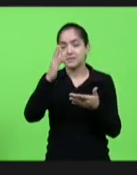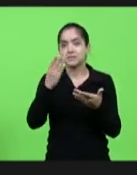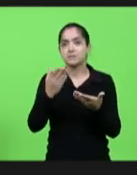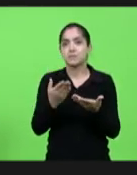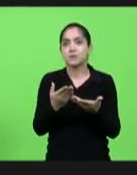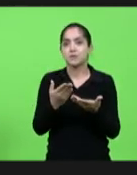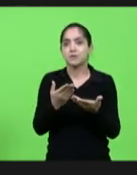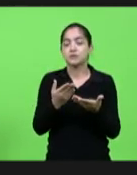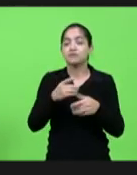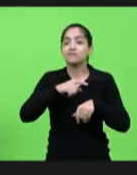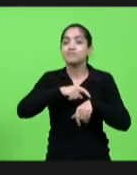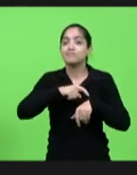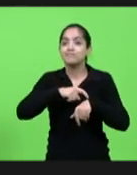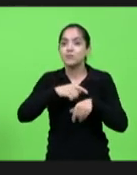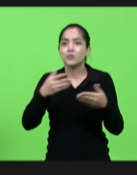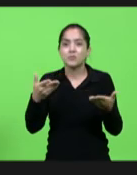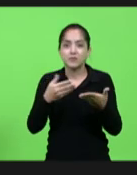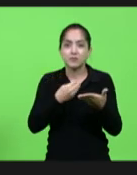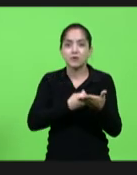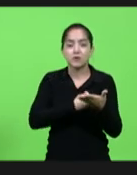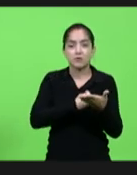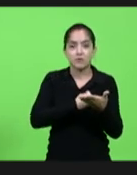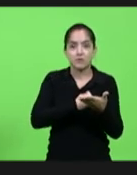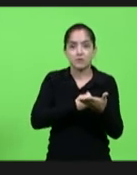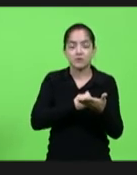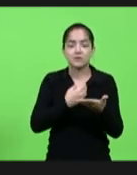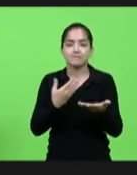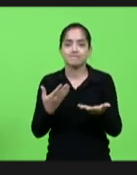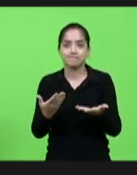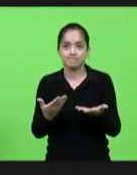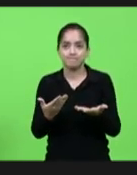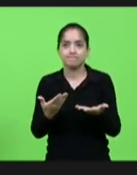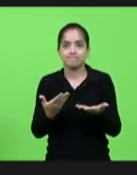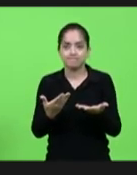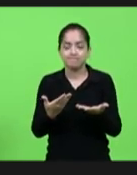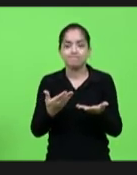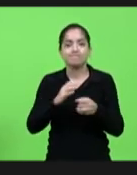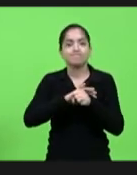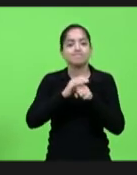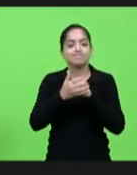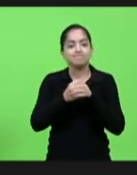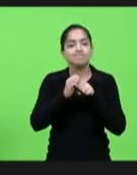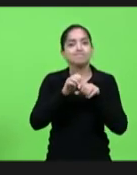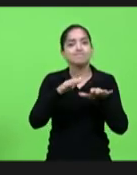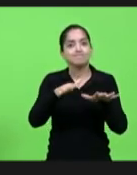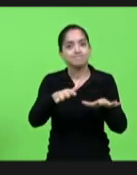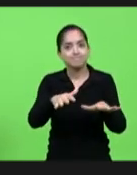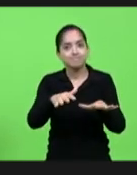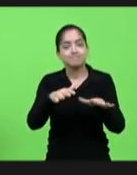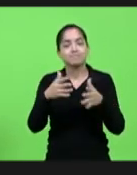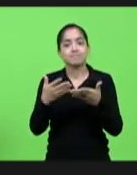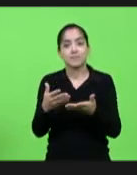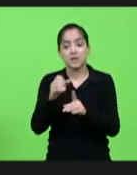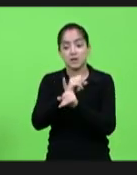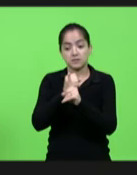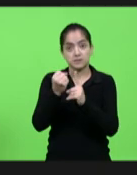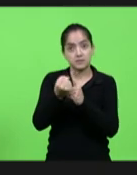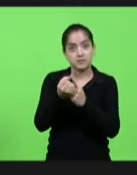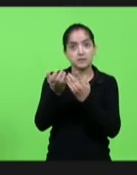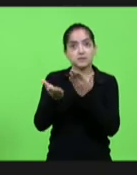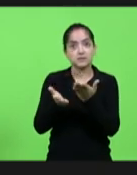pelo momento que nós estamos vivendo de pandemia a assistência social com